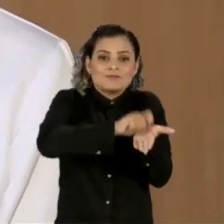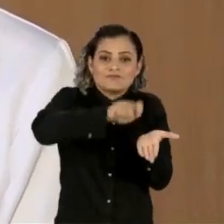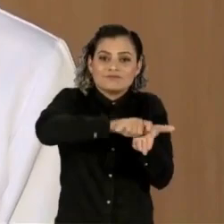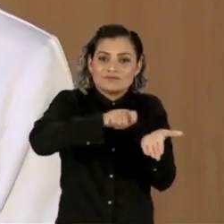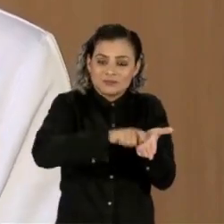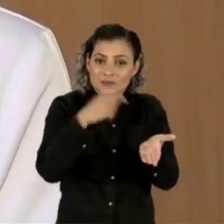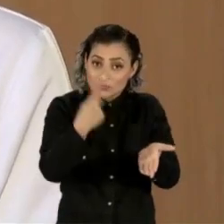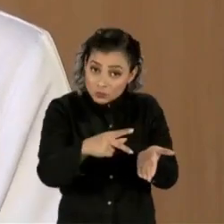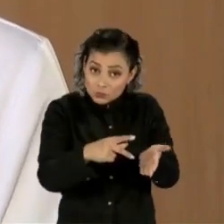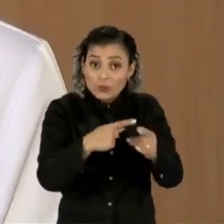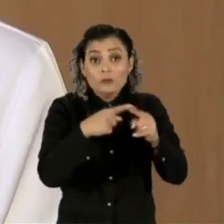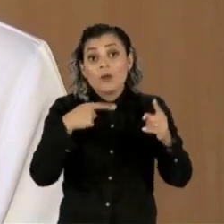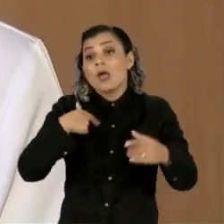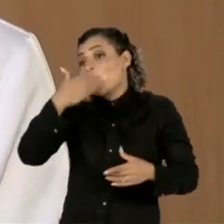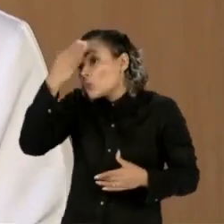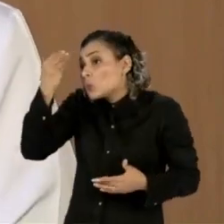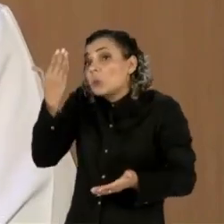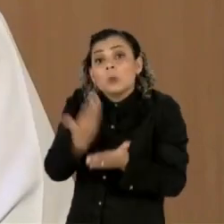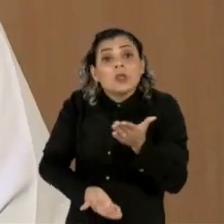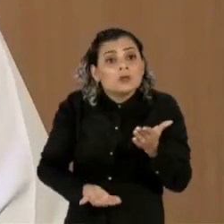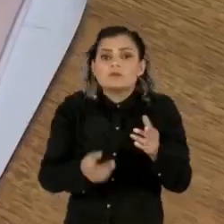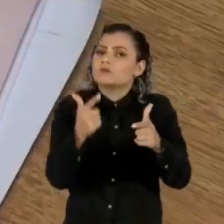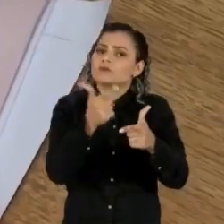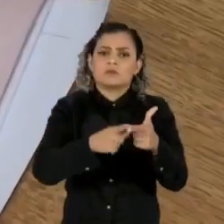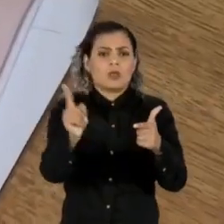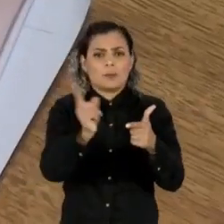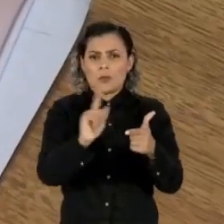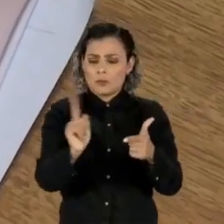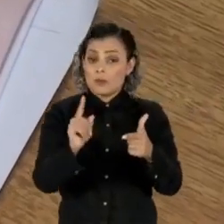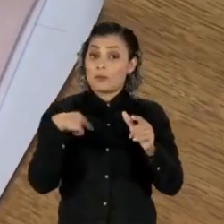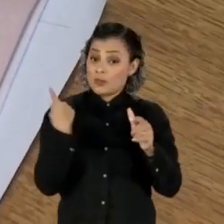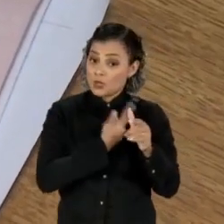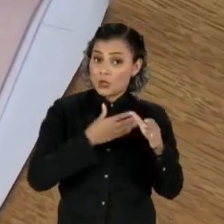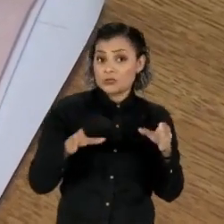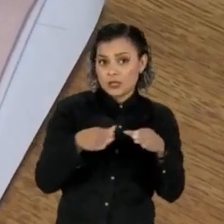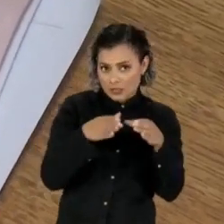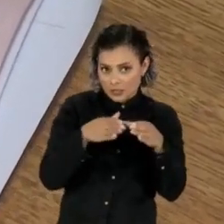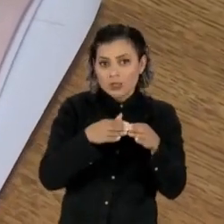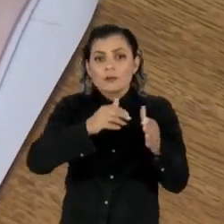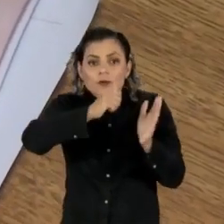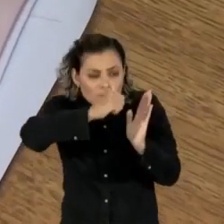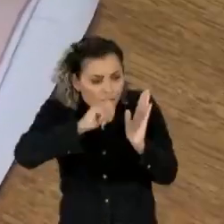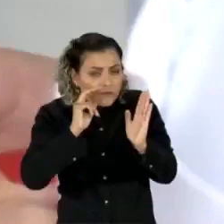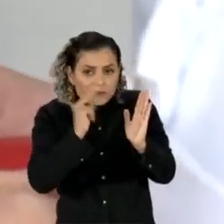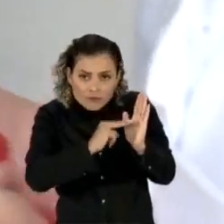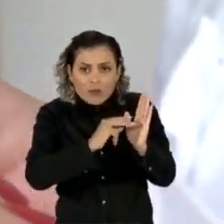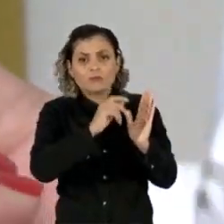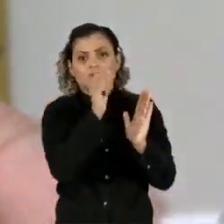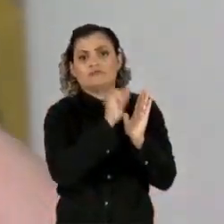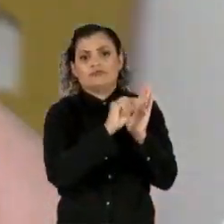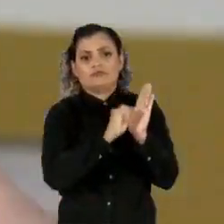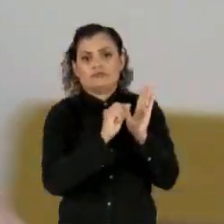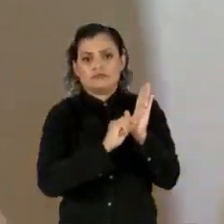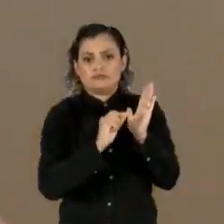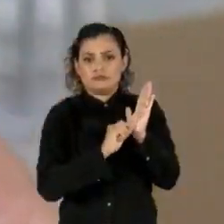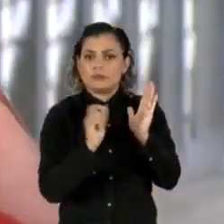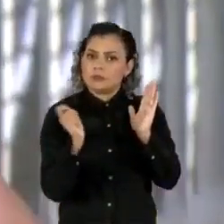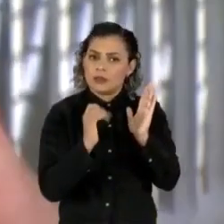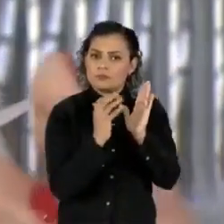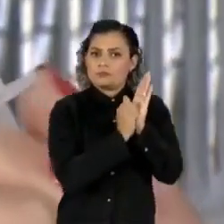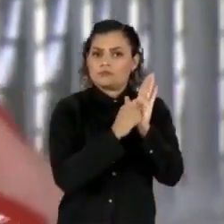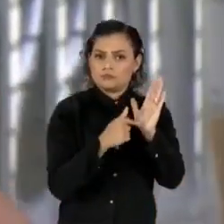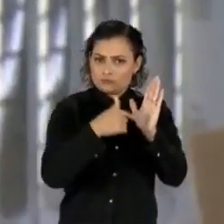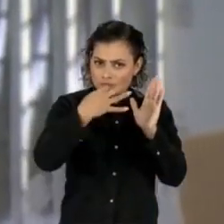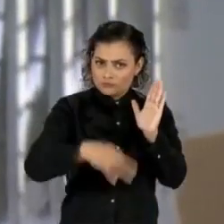algumas mães nos relatam, mas eu perdi a carteira. Não há problema. A nossa equipe irá avaliar a carteira e, dependendo do local, há o registro